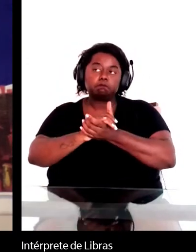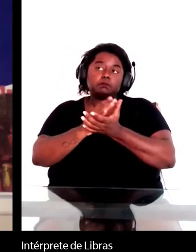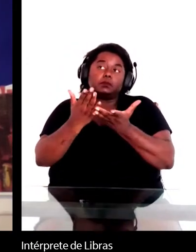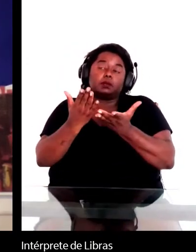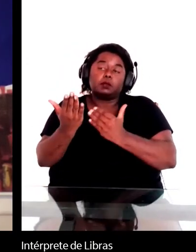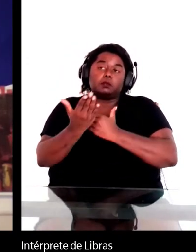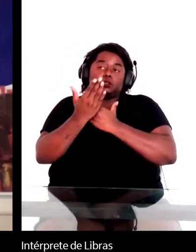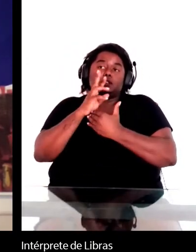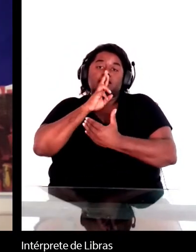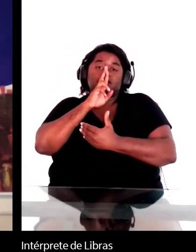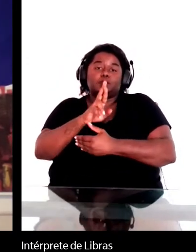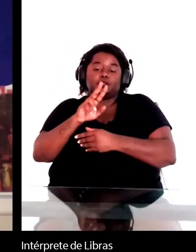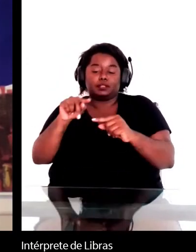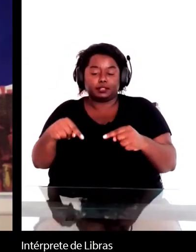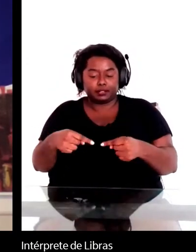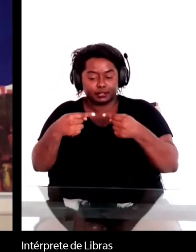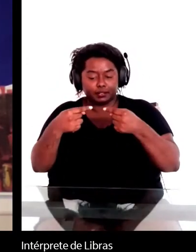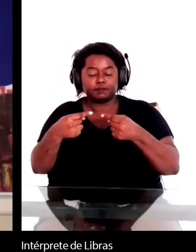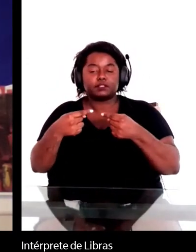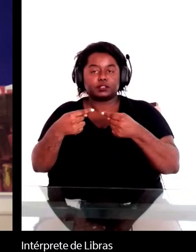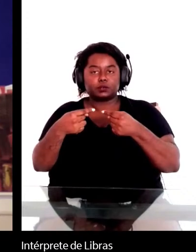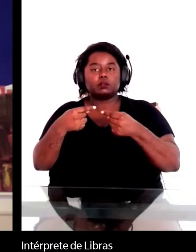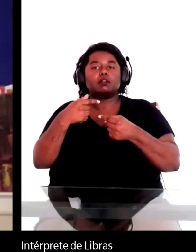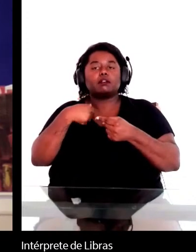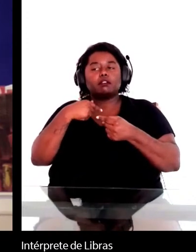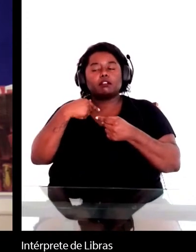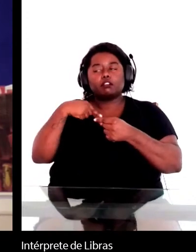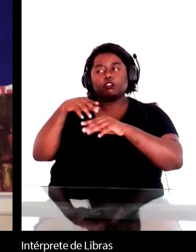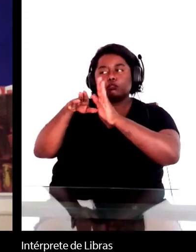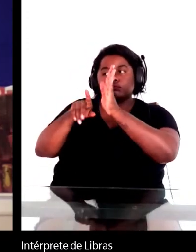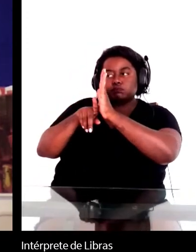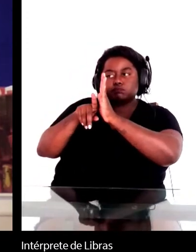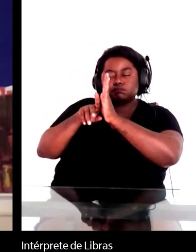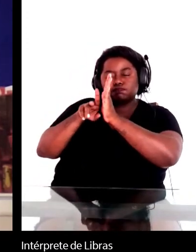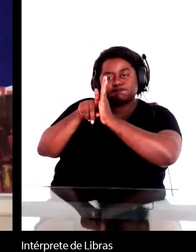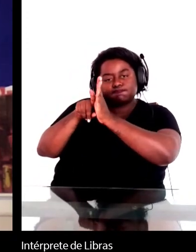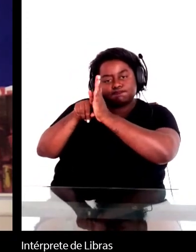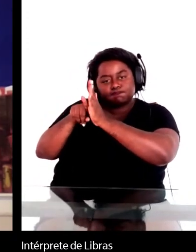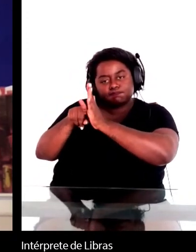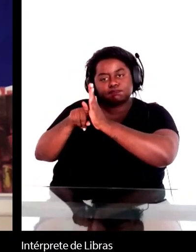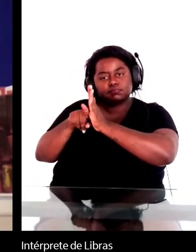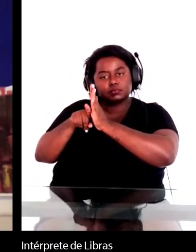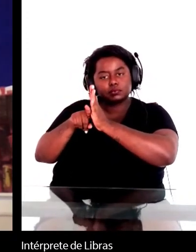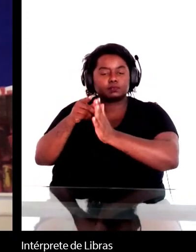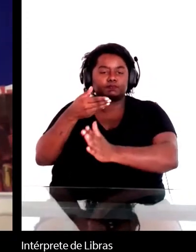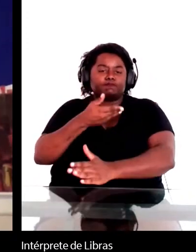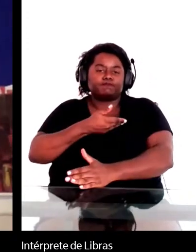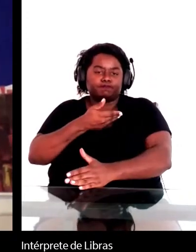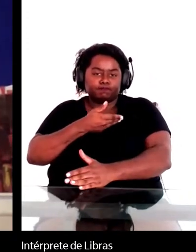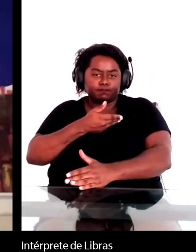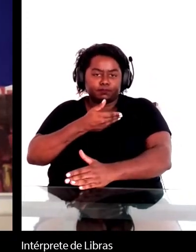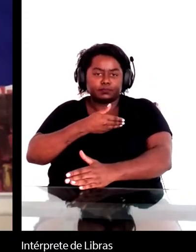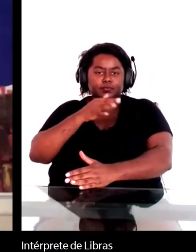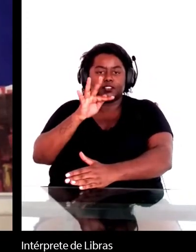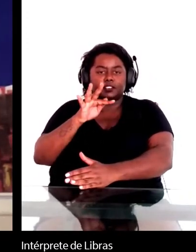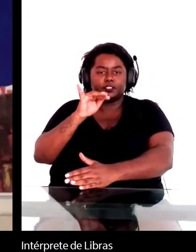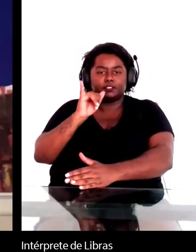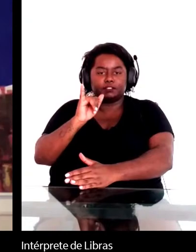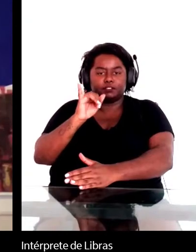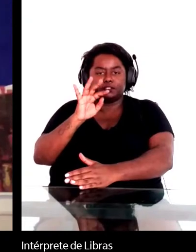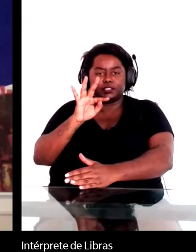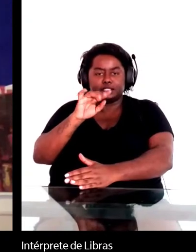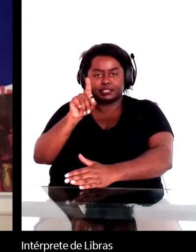esse desafio, essa pergunta, eu consultei o próprio Earl Fitz, que é um grande amigo, colega, que é professor na